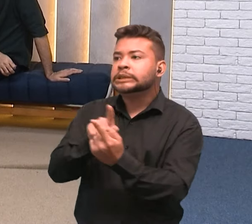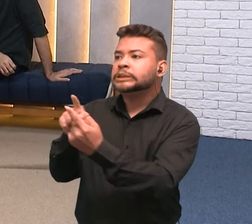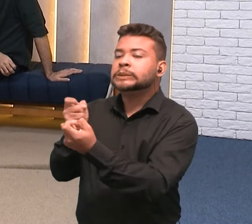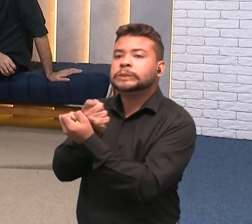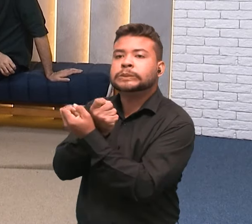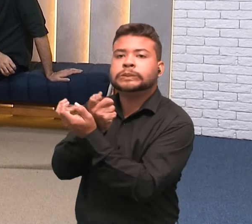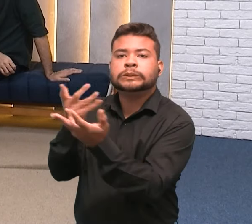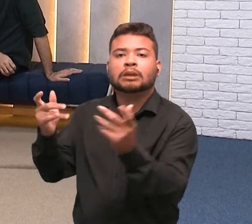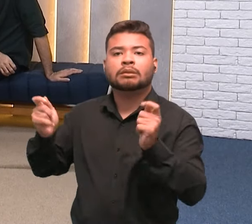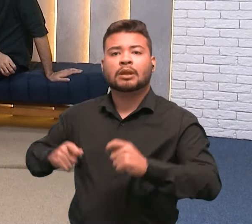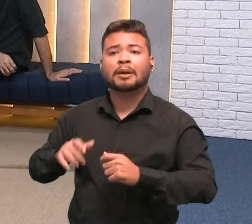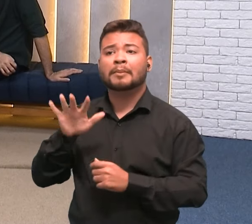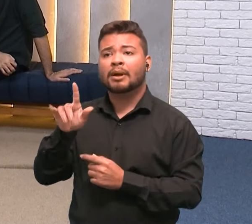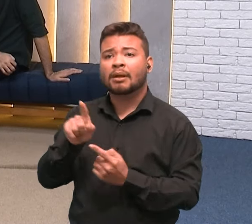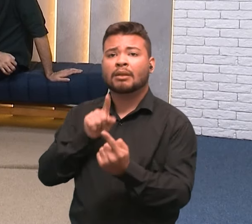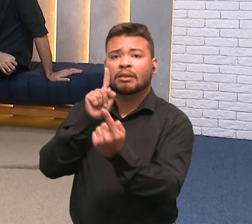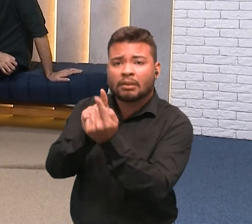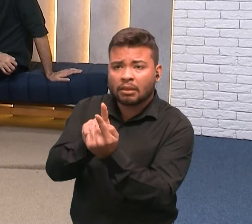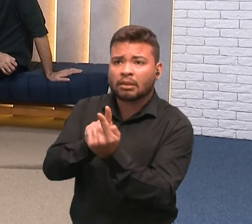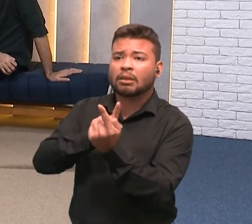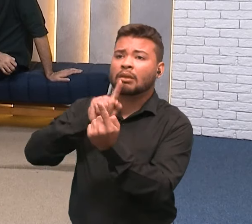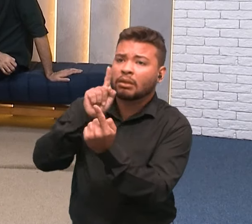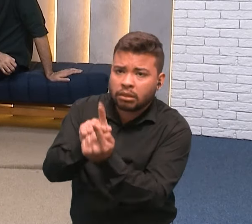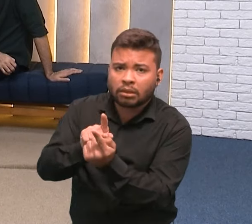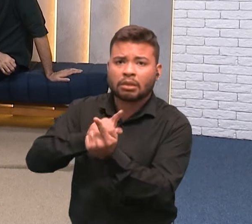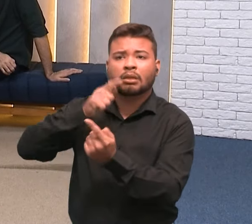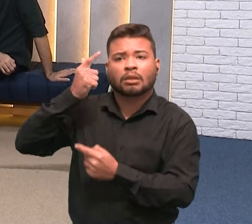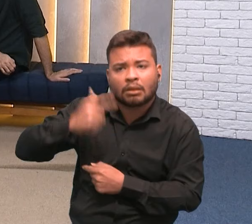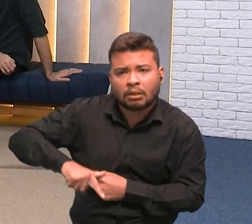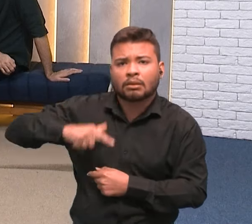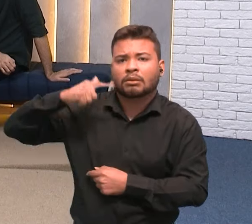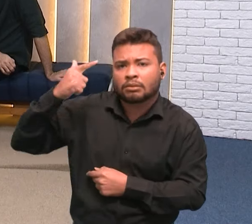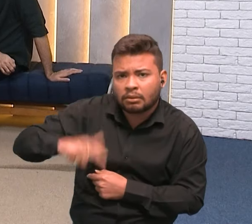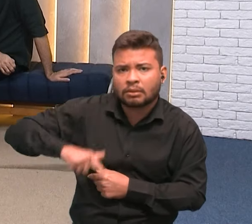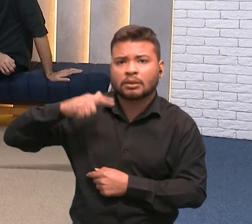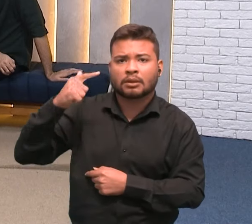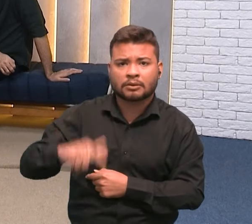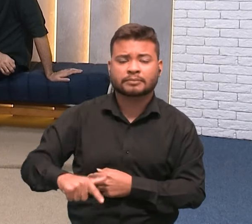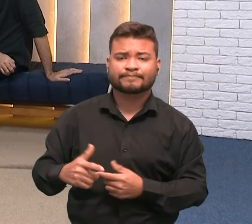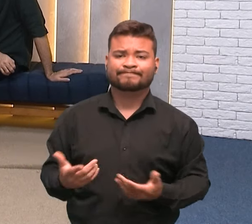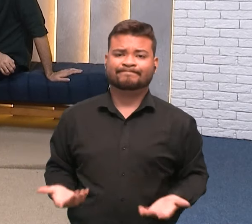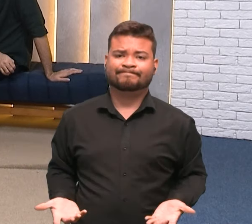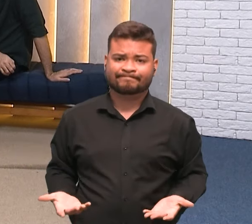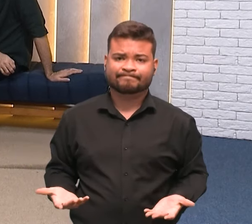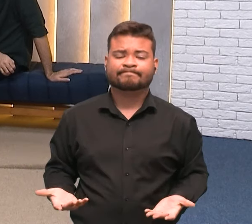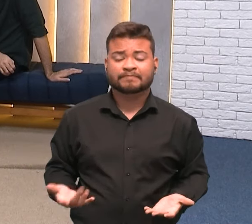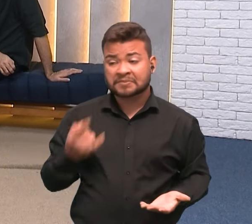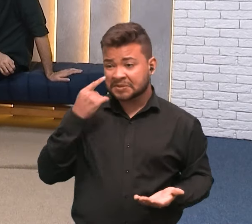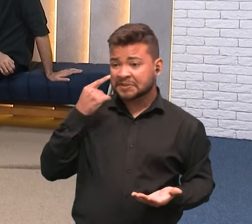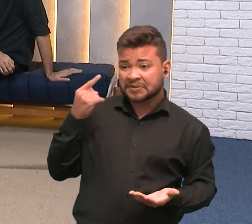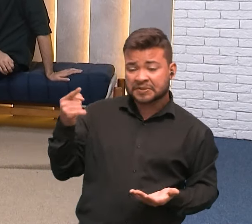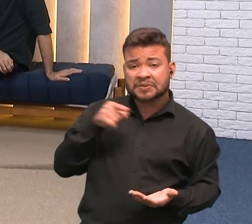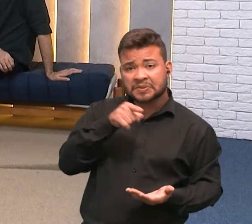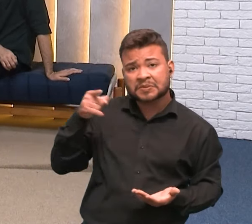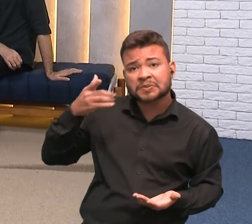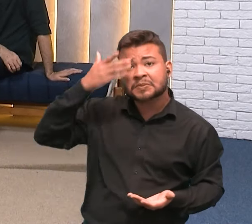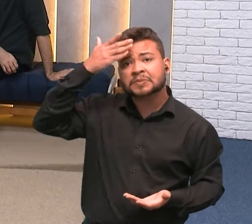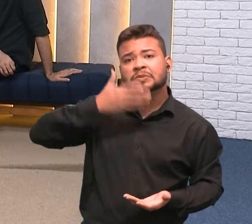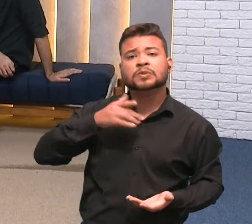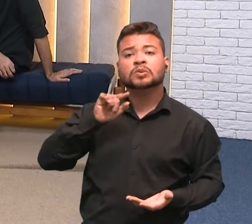fica atendendo, fazendo um trabalho reativo em relação ao preventivo. Então, são exemplos de